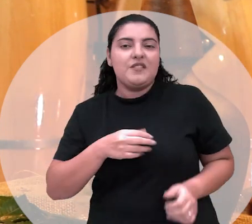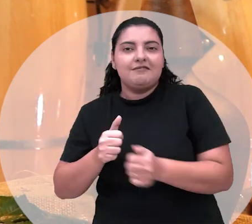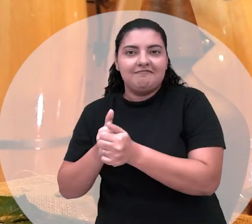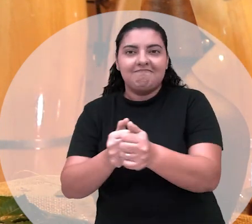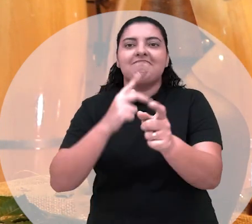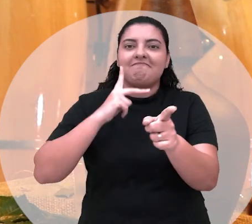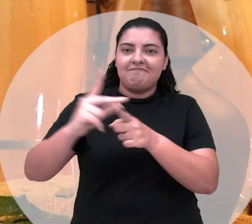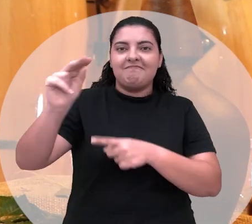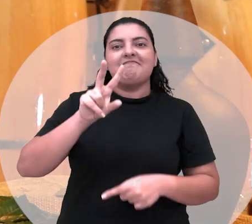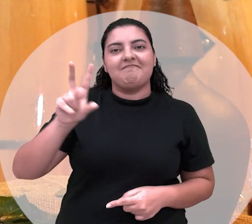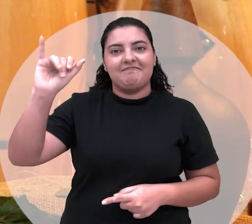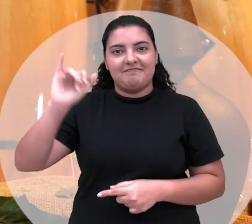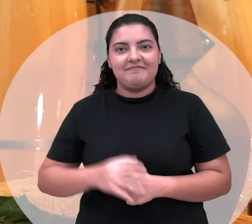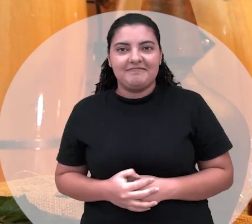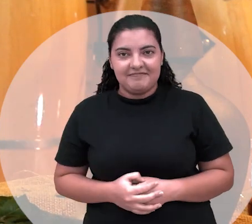vencer